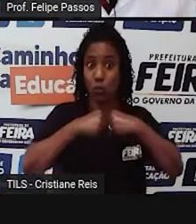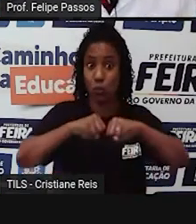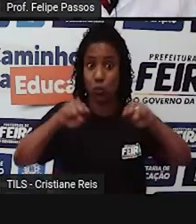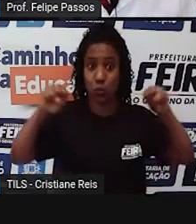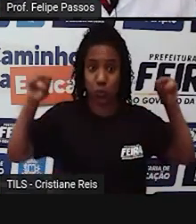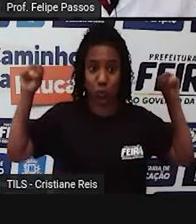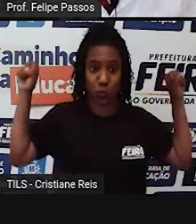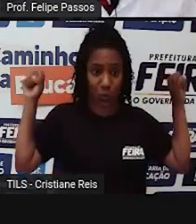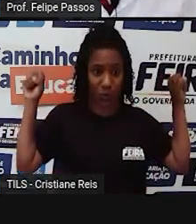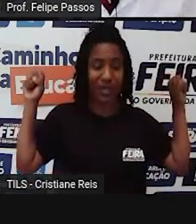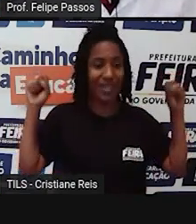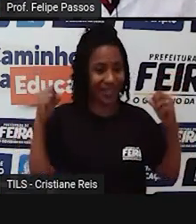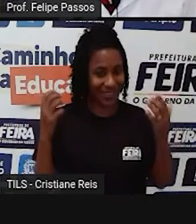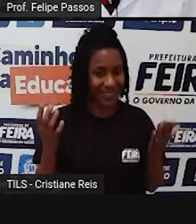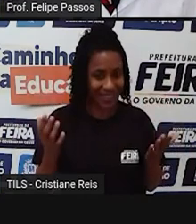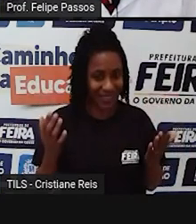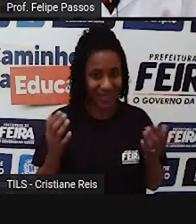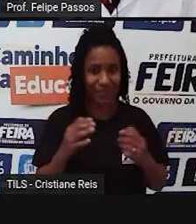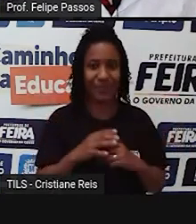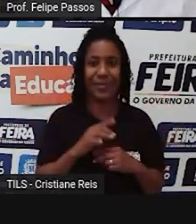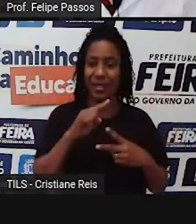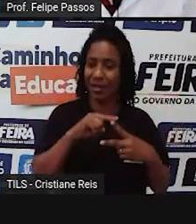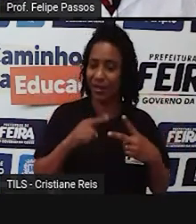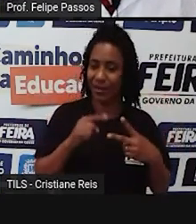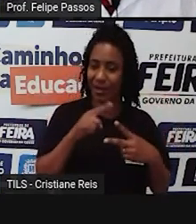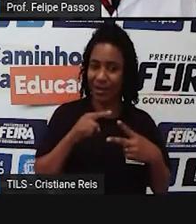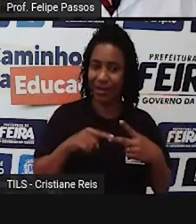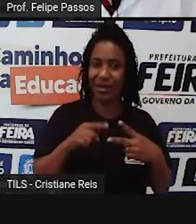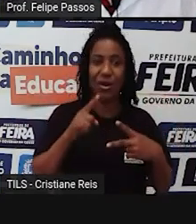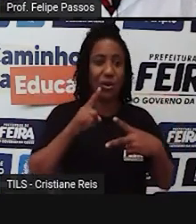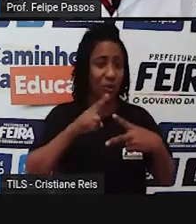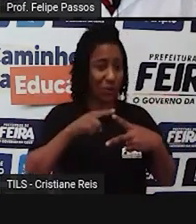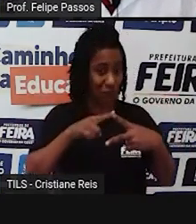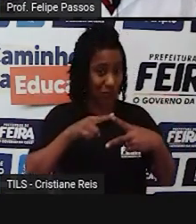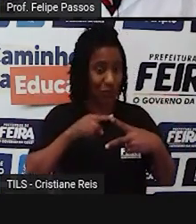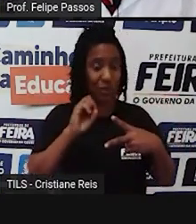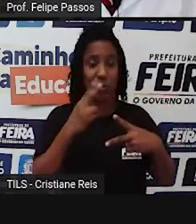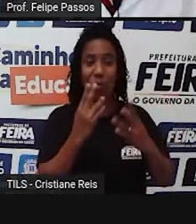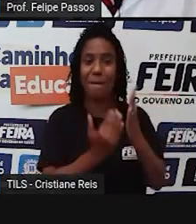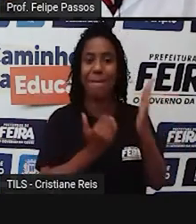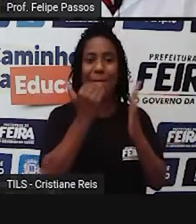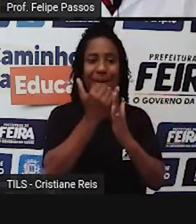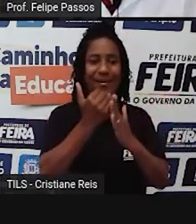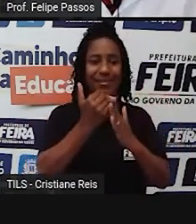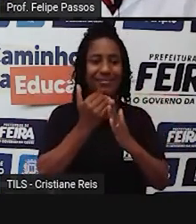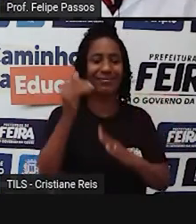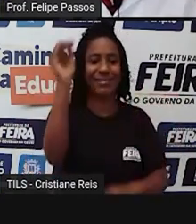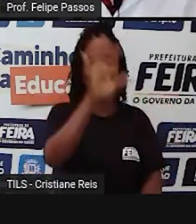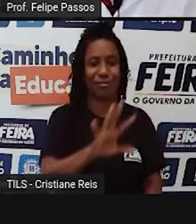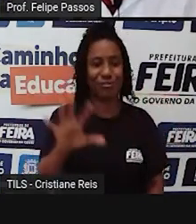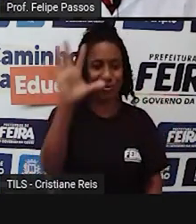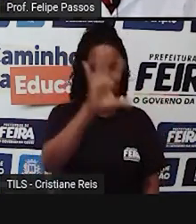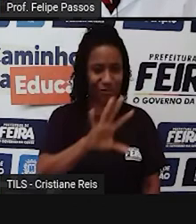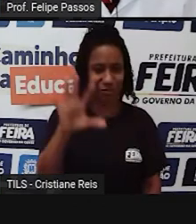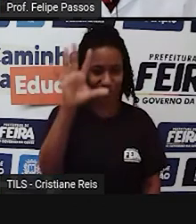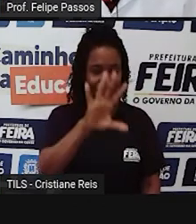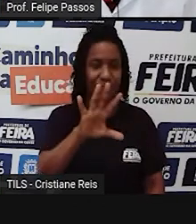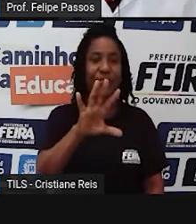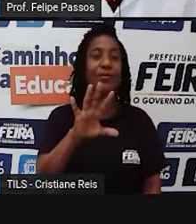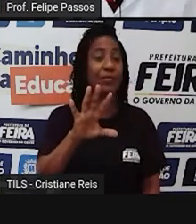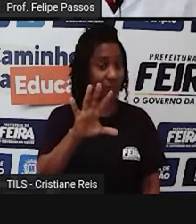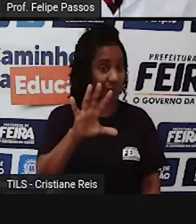é quando você tem duas ou mais regiões metropolitanas juntas. Então, você tem grandes cidades